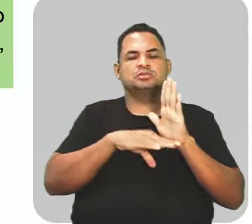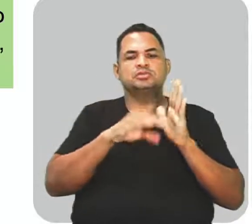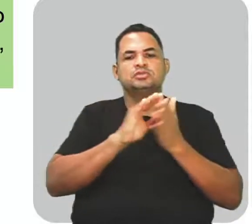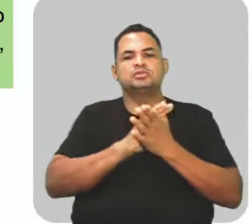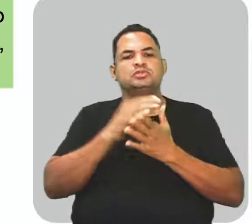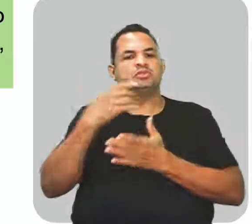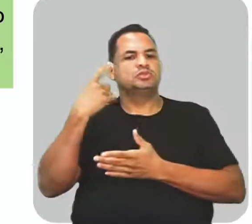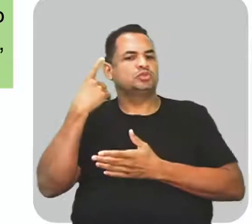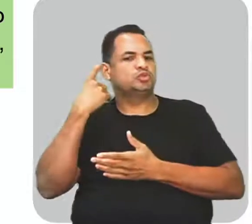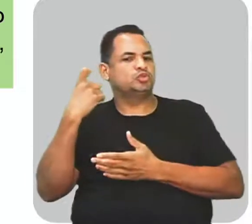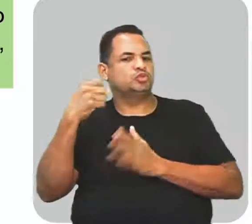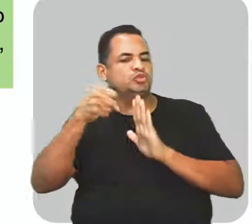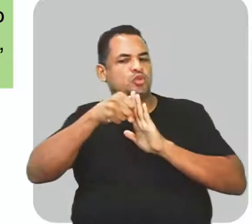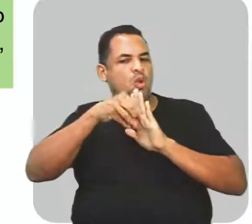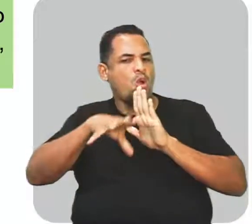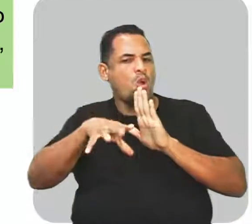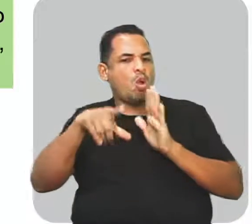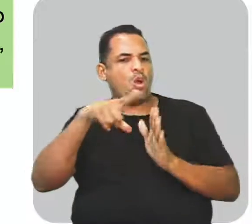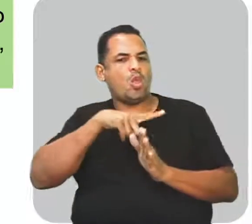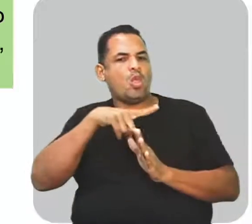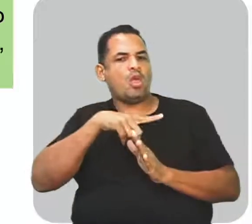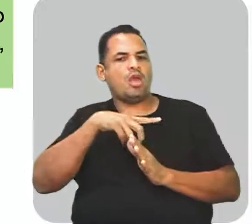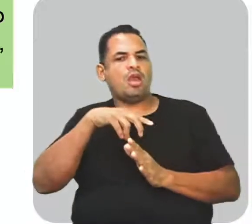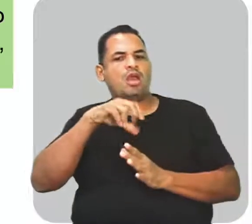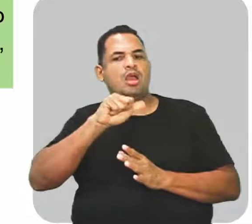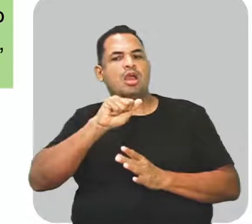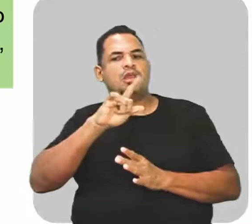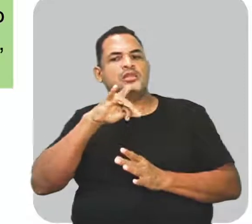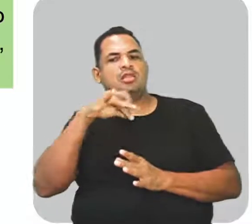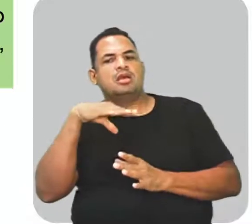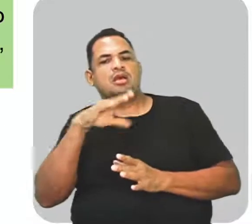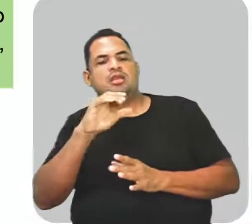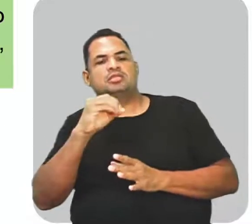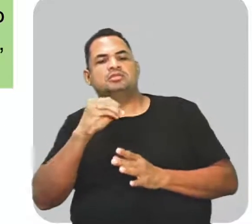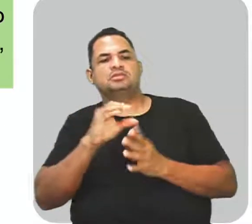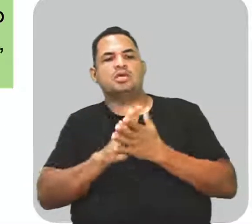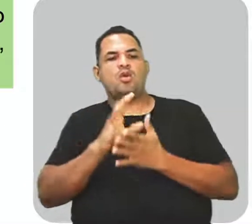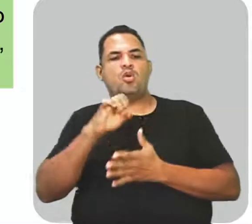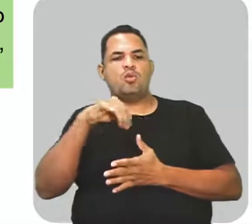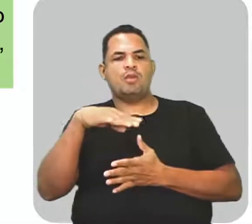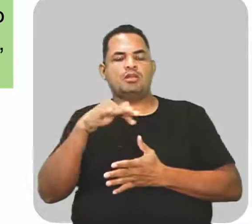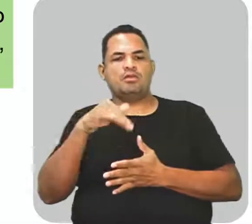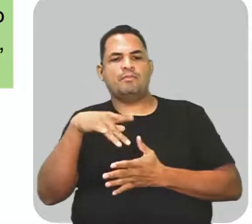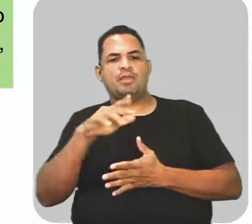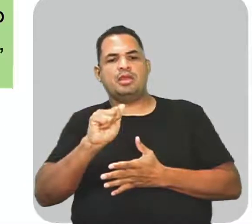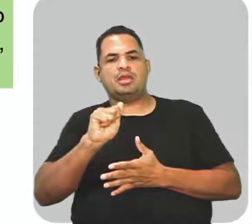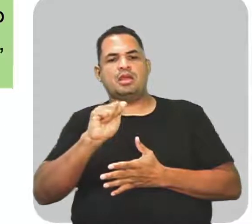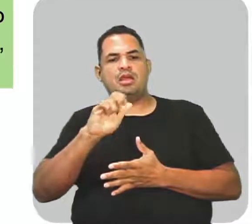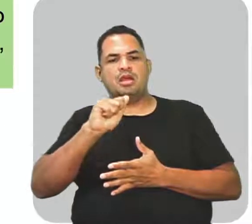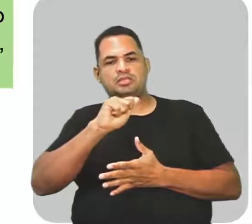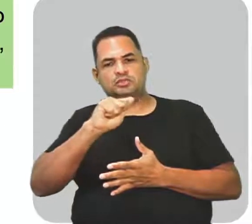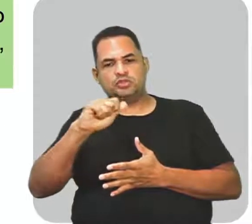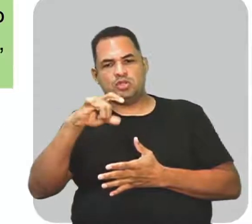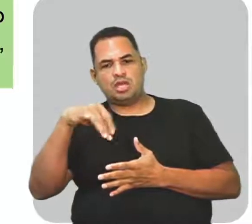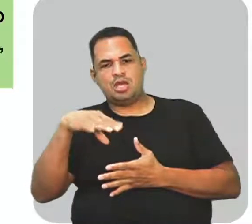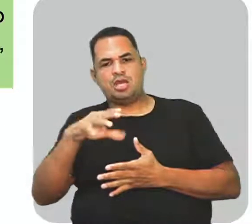de som. E aí nós vamos ter a literação, onomatopeia, assonância e